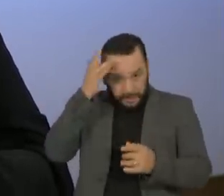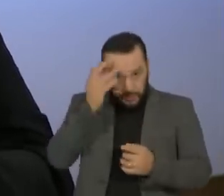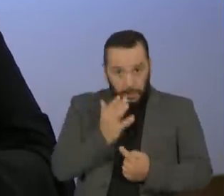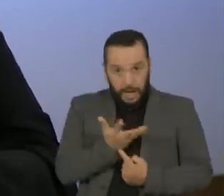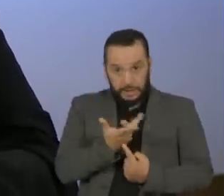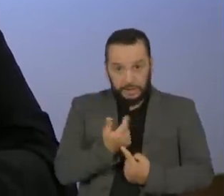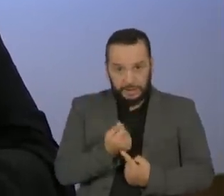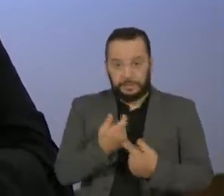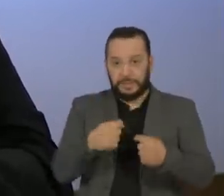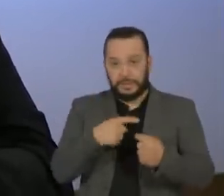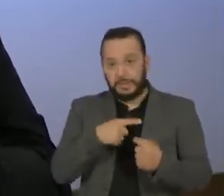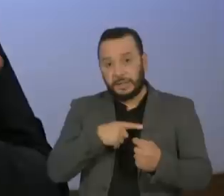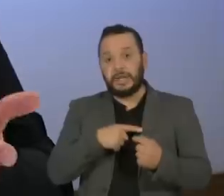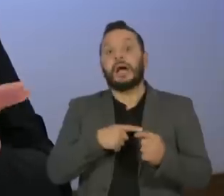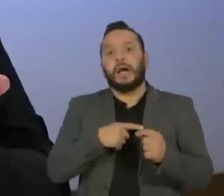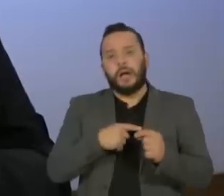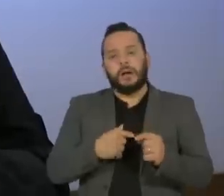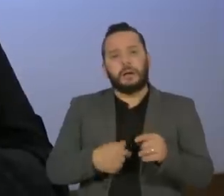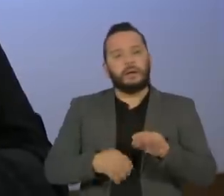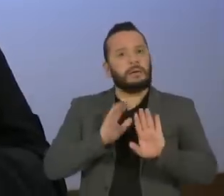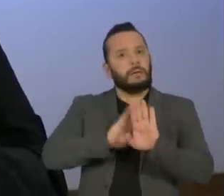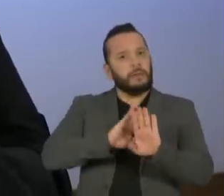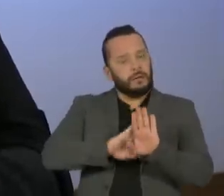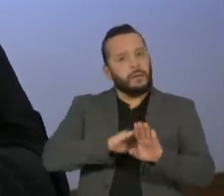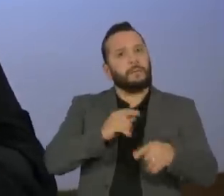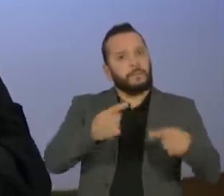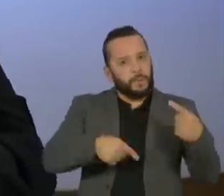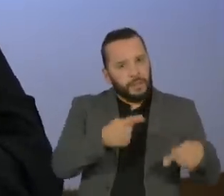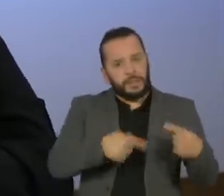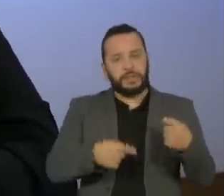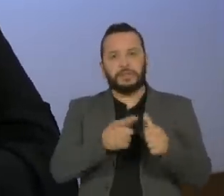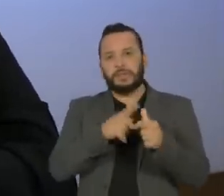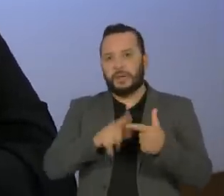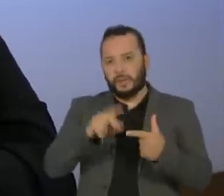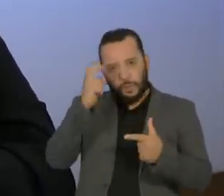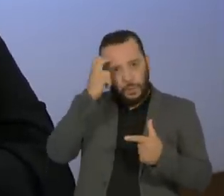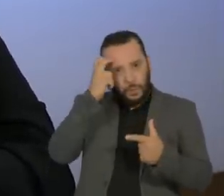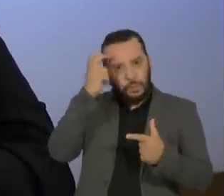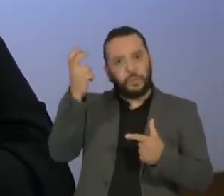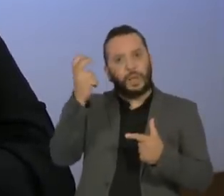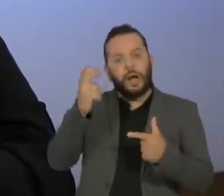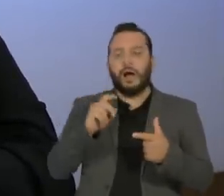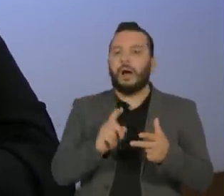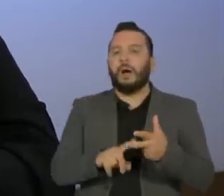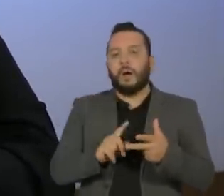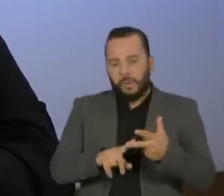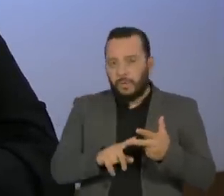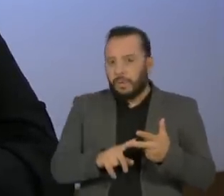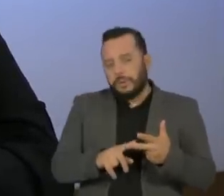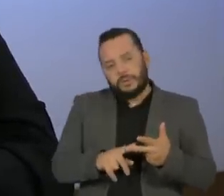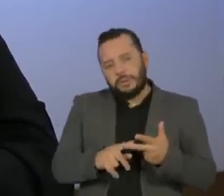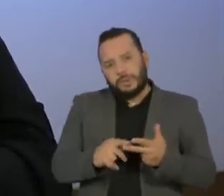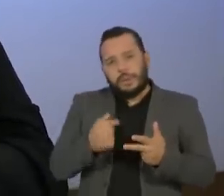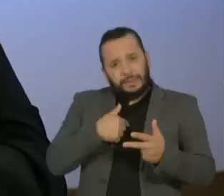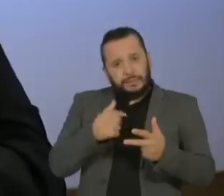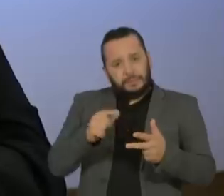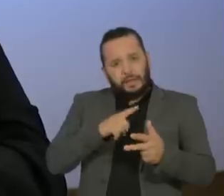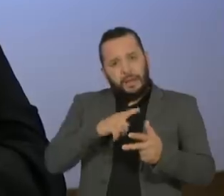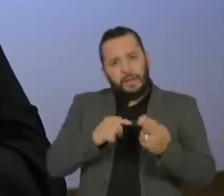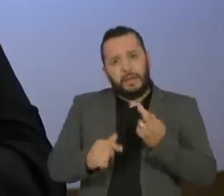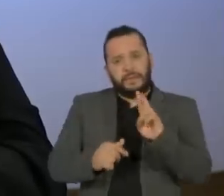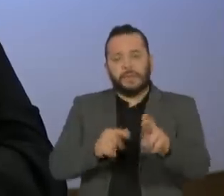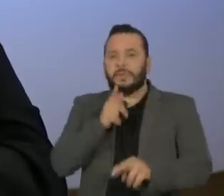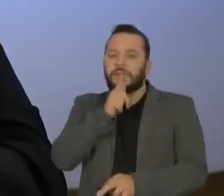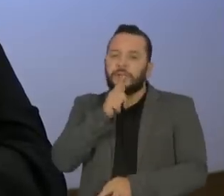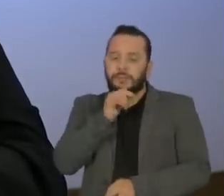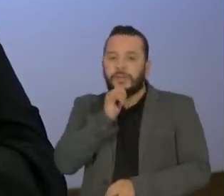bandeiras, sejam políticas, culturais. Muitas vezes, isso até suplanta a obra dos artistas. O Guilherme Arantes,